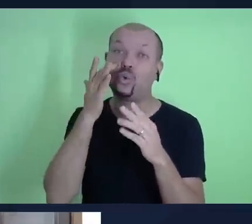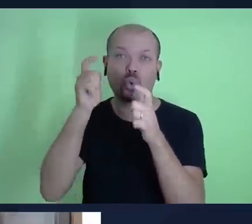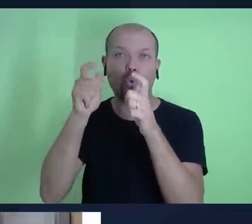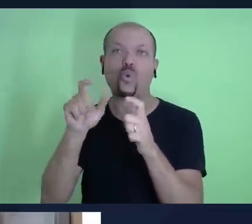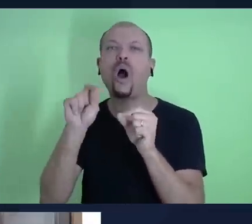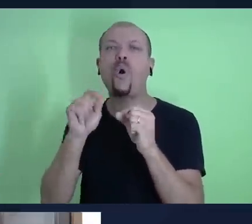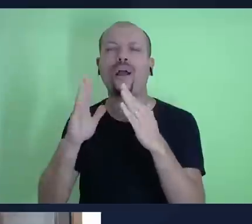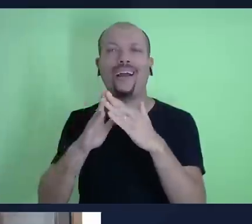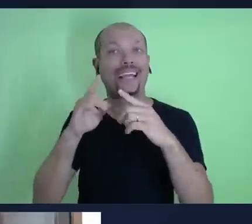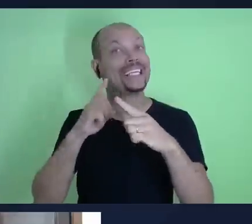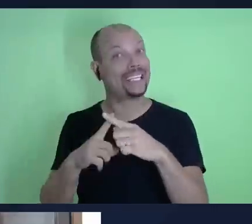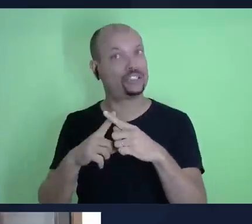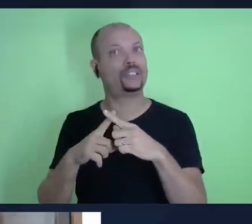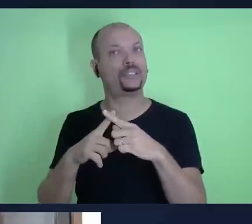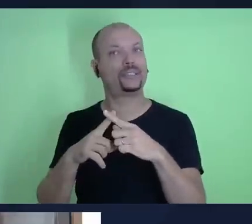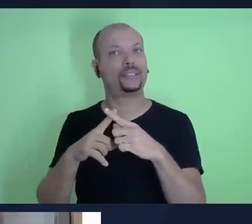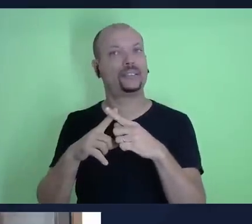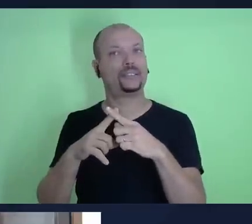com esses versos,